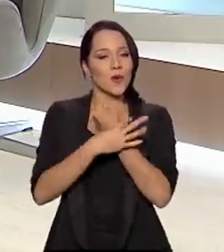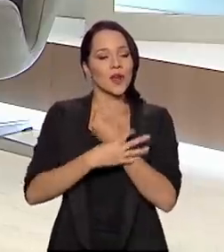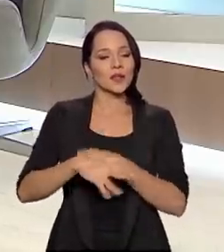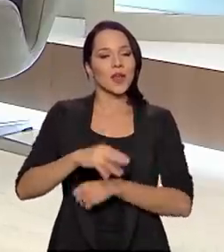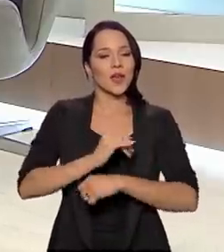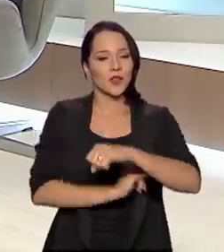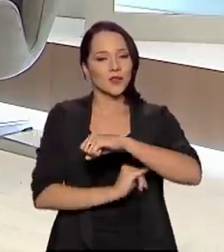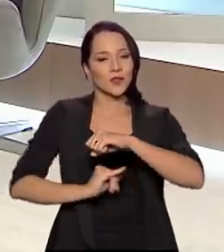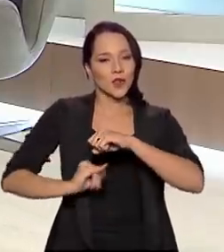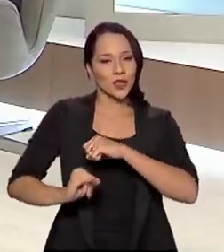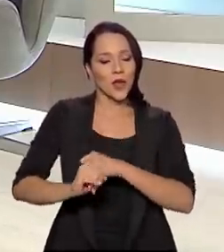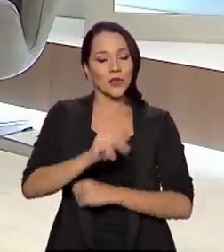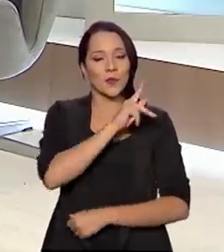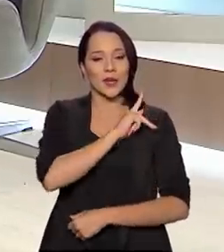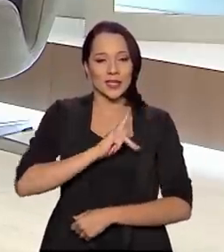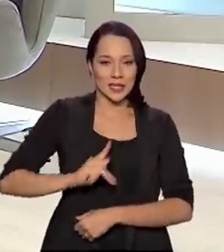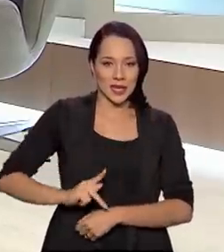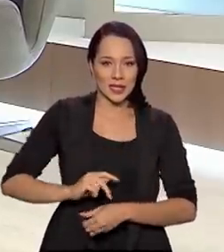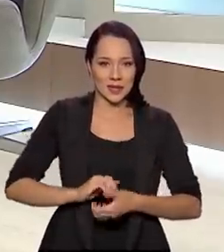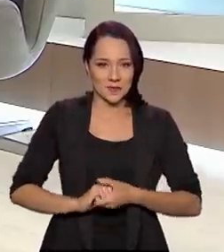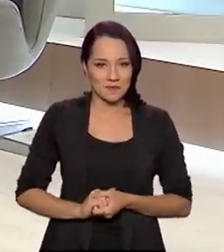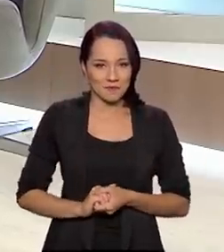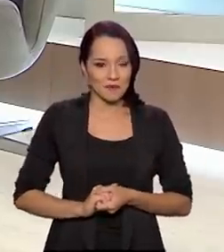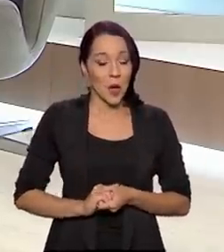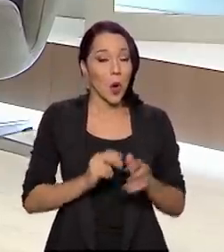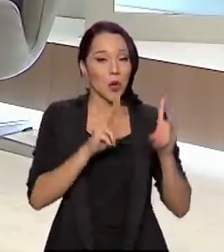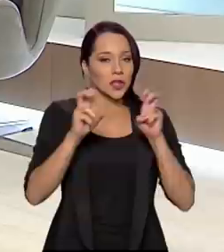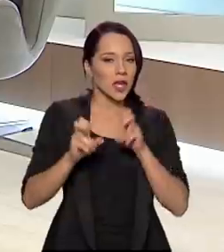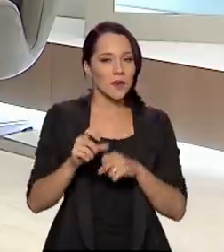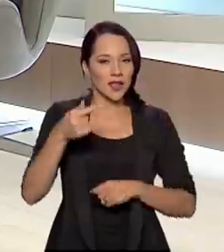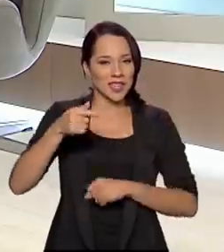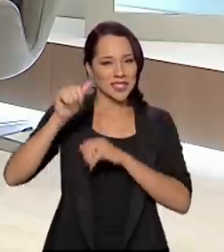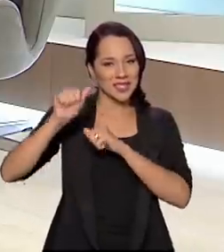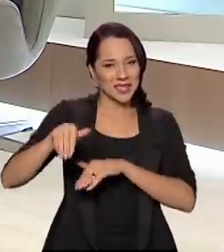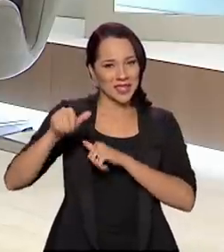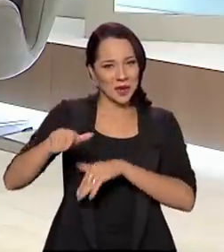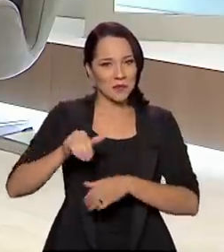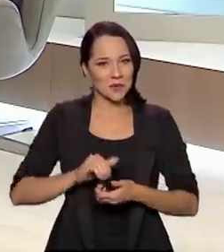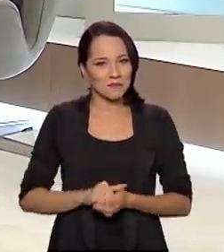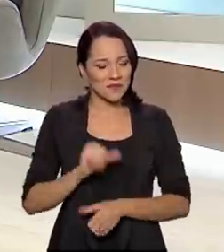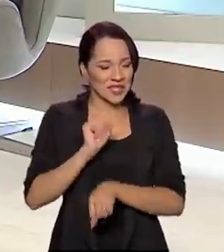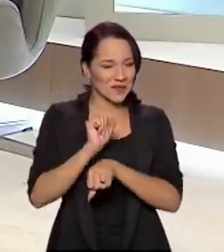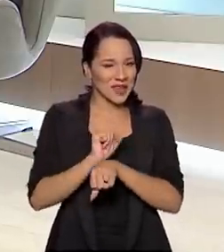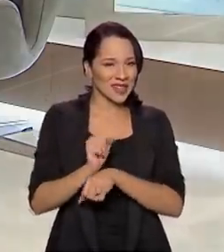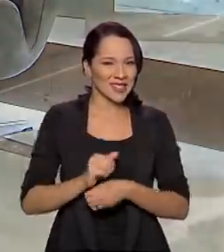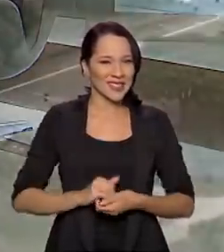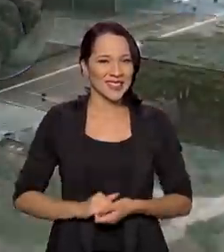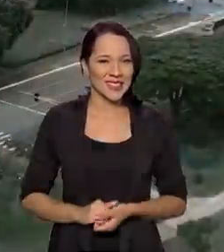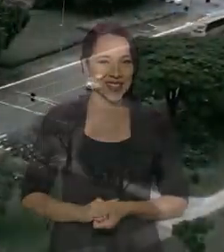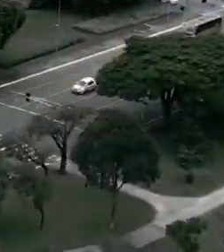Institucional da Presidência da República. O assunto é o 7 de setembro. Não saia daí.